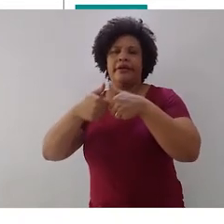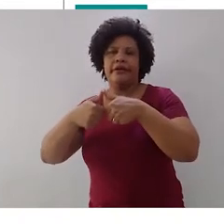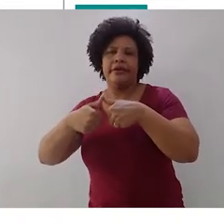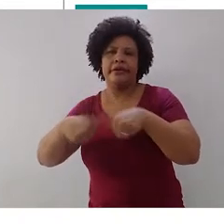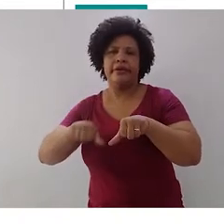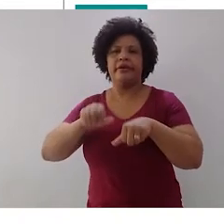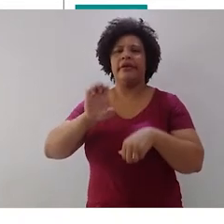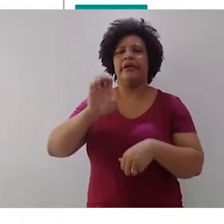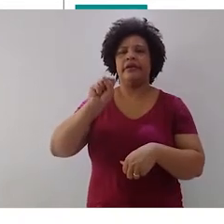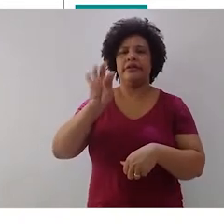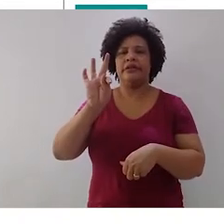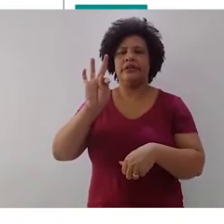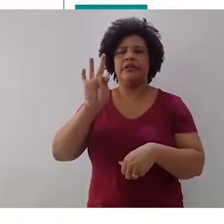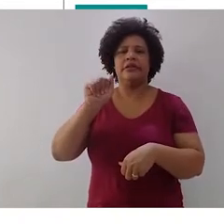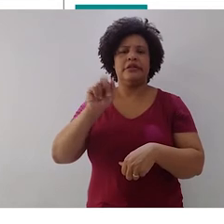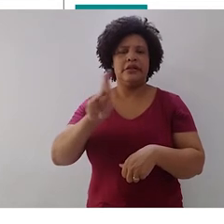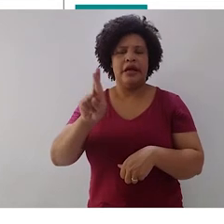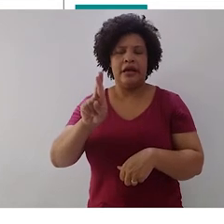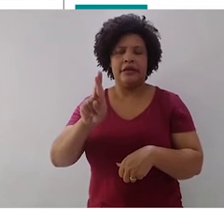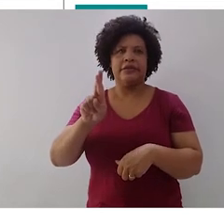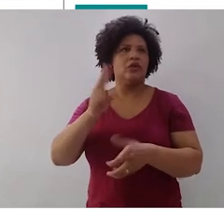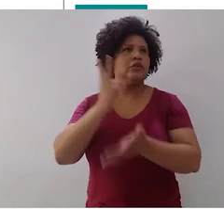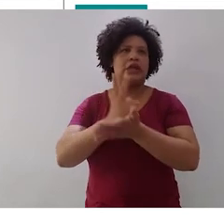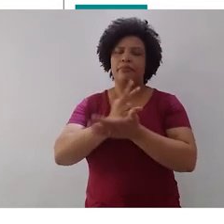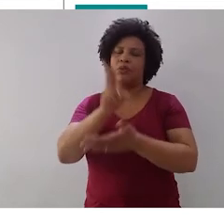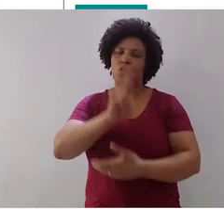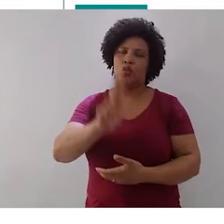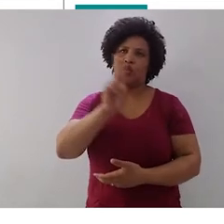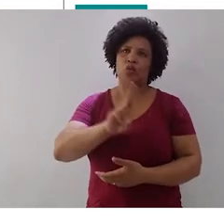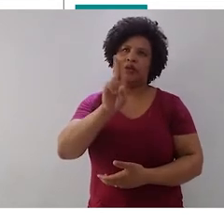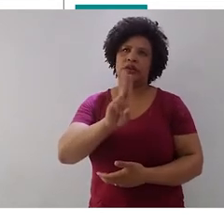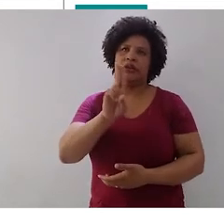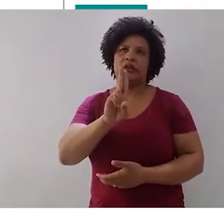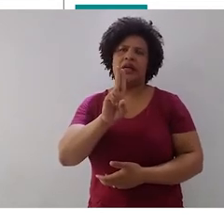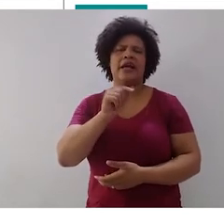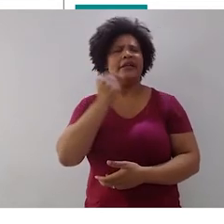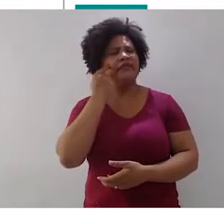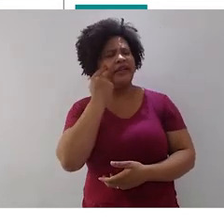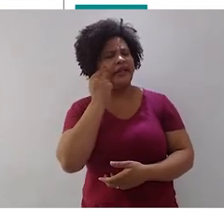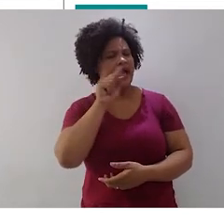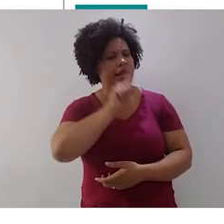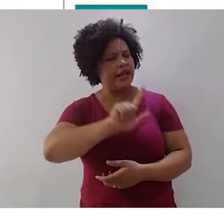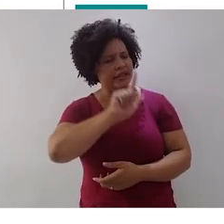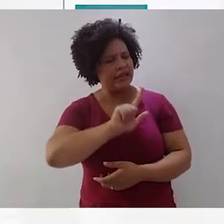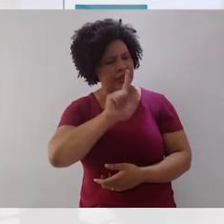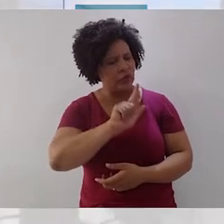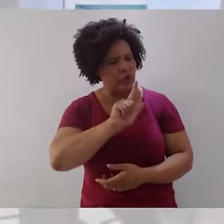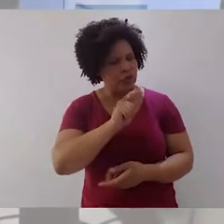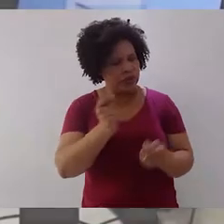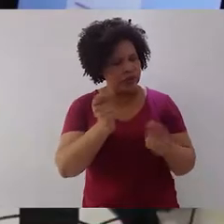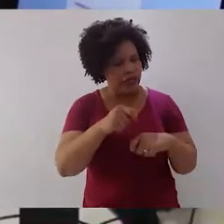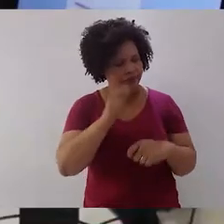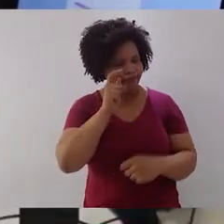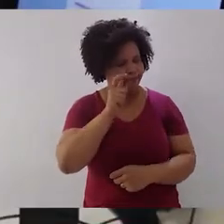Dentre esses verbos corriqueiros, há uma categoria de verbos, em especial na literatura, que deve receber e merecer a